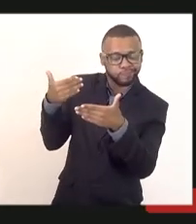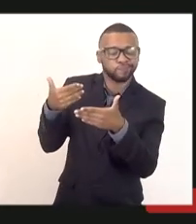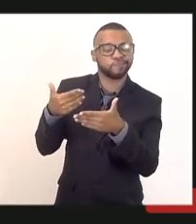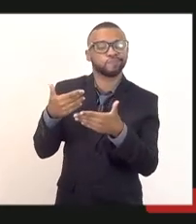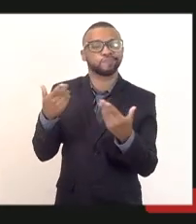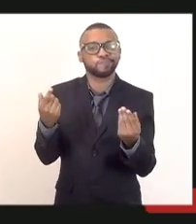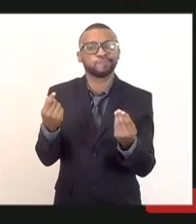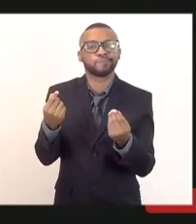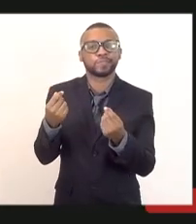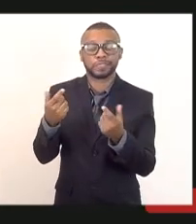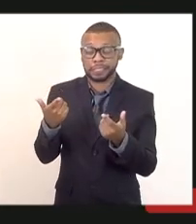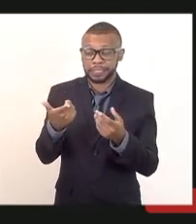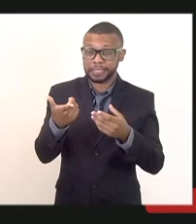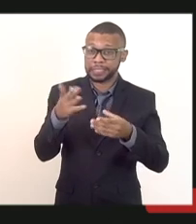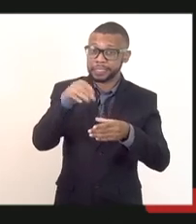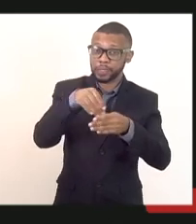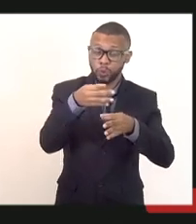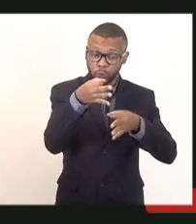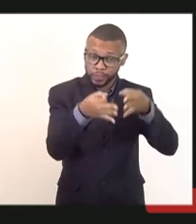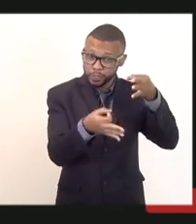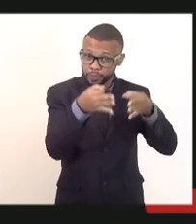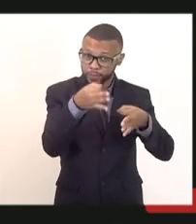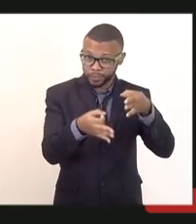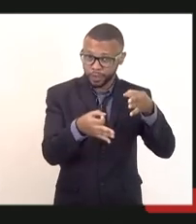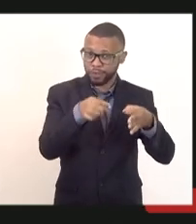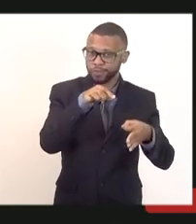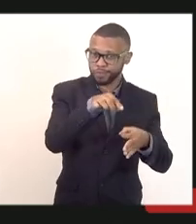o Tribunal de Justiça mandou voltar,